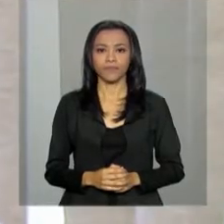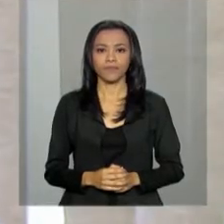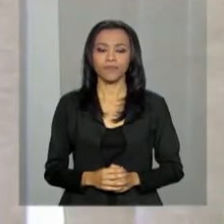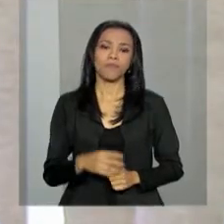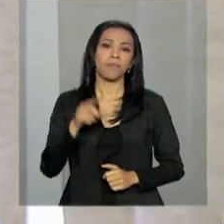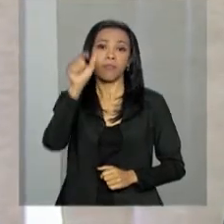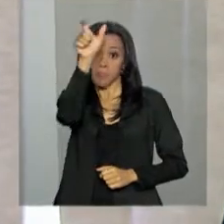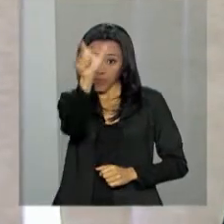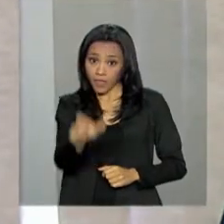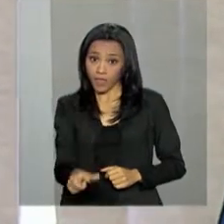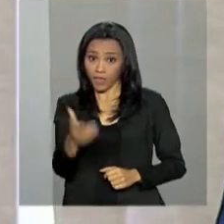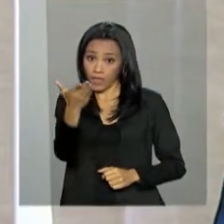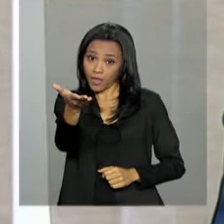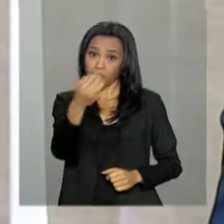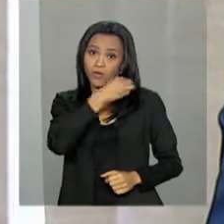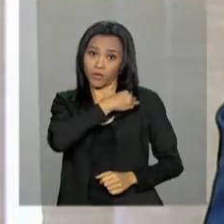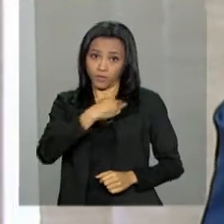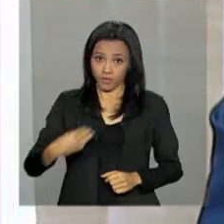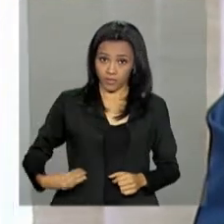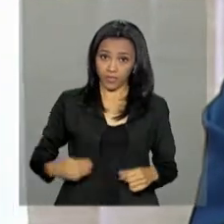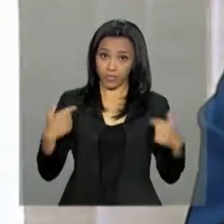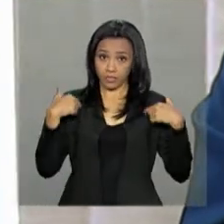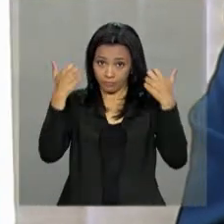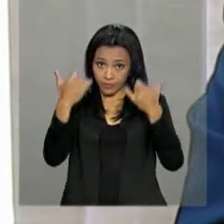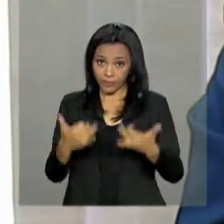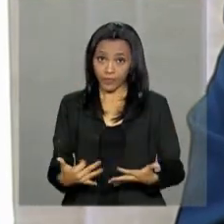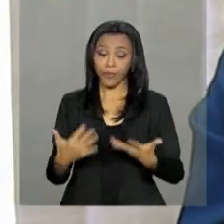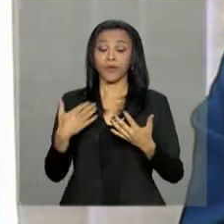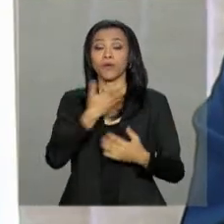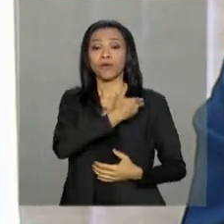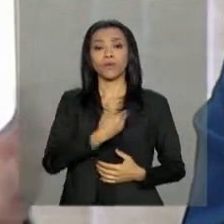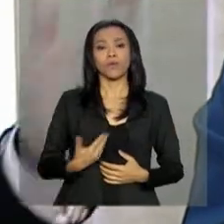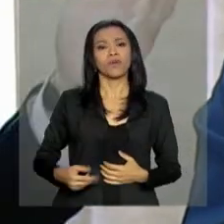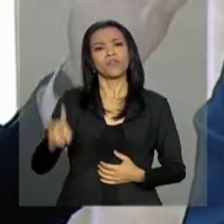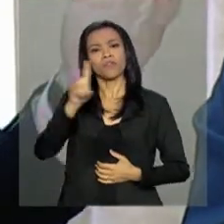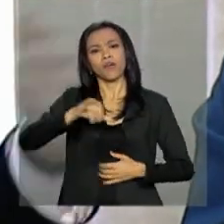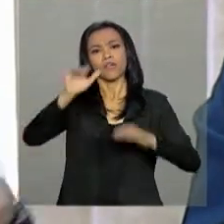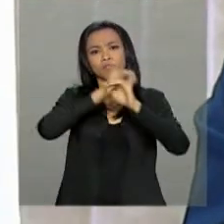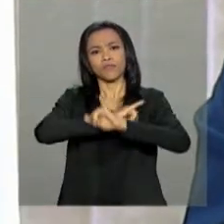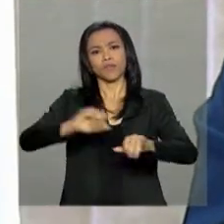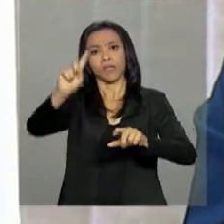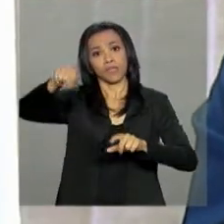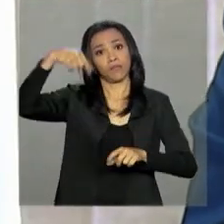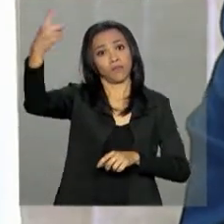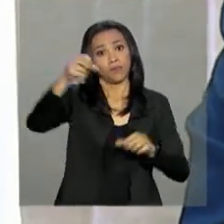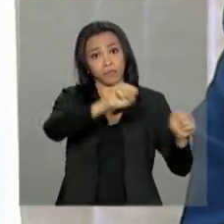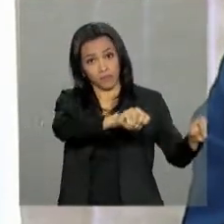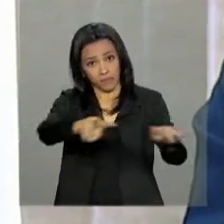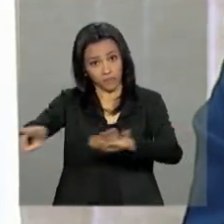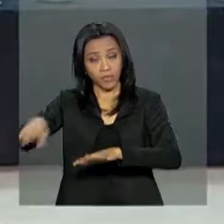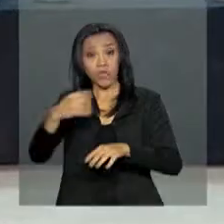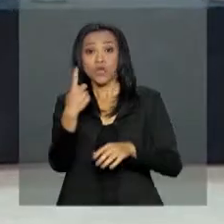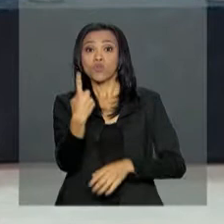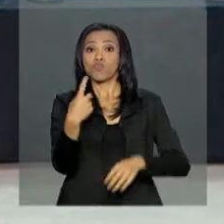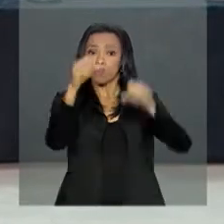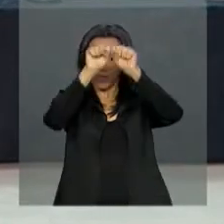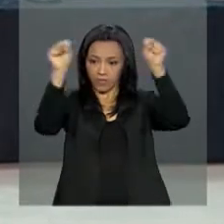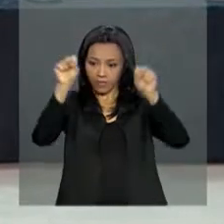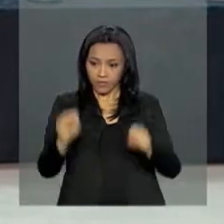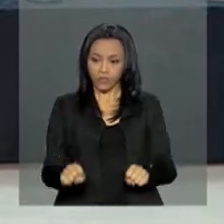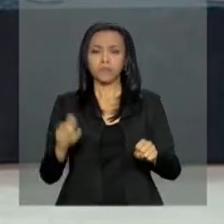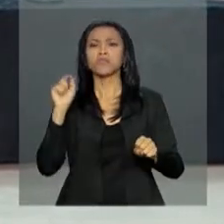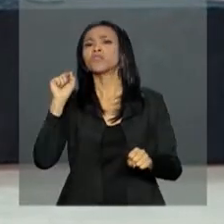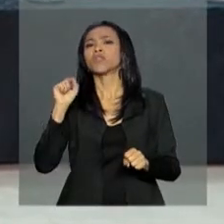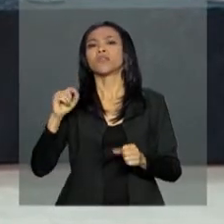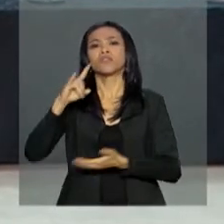O ministro Raul Jugma anunciou que o governo vai lançar na semana que vem um Sistema Nacional de Boletins de Ocorrência, a partir da